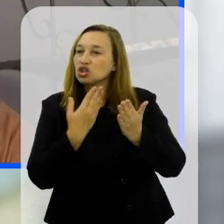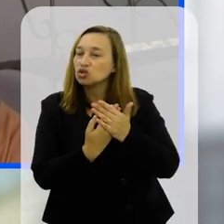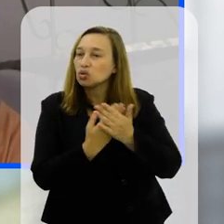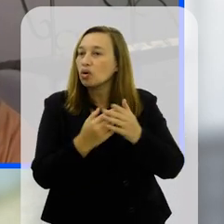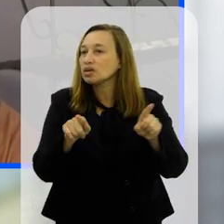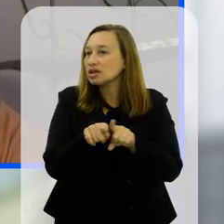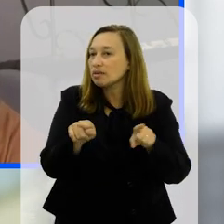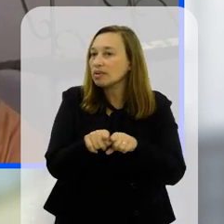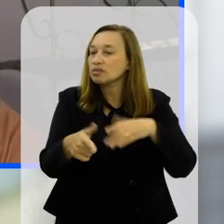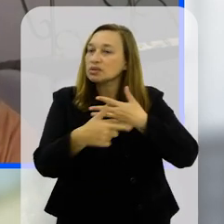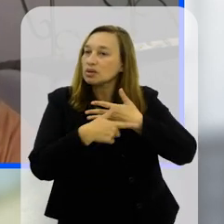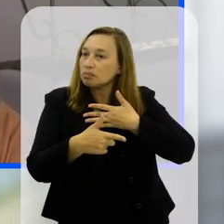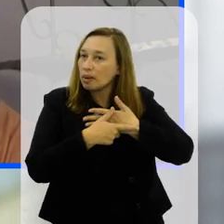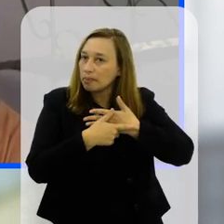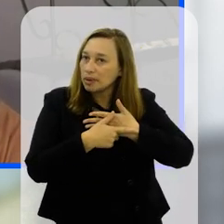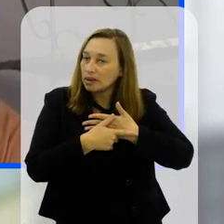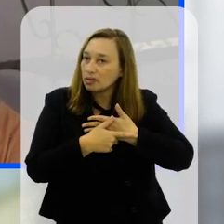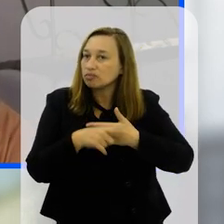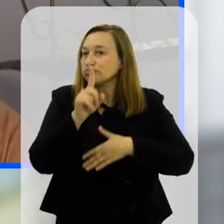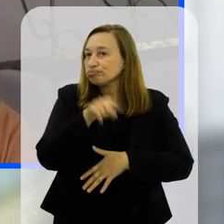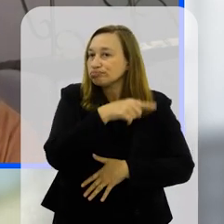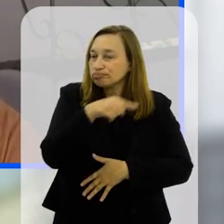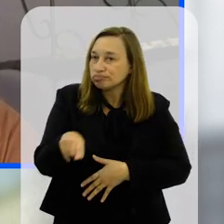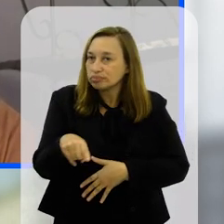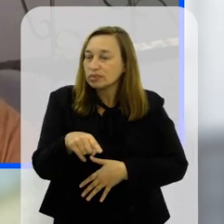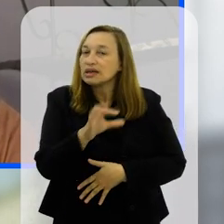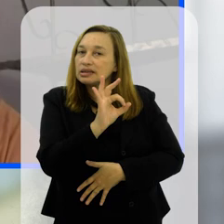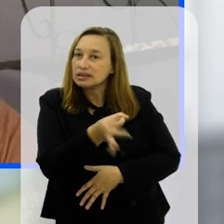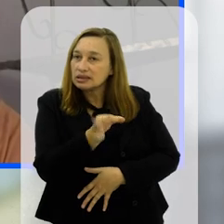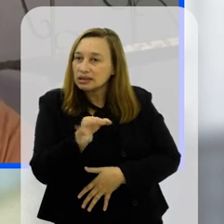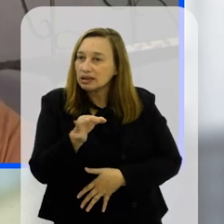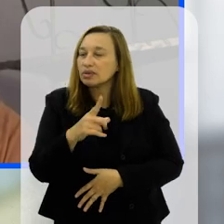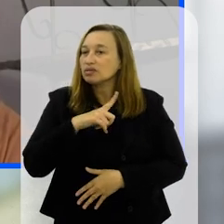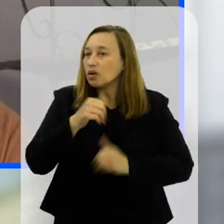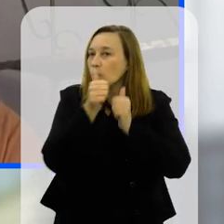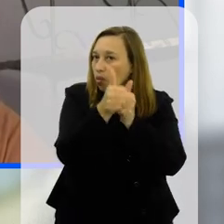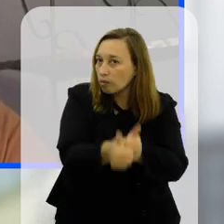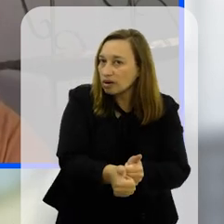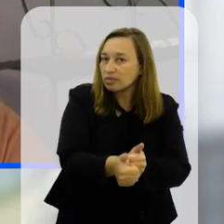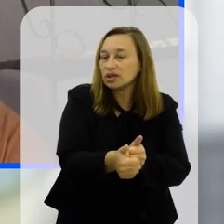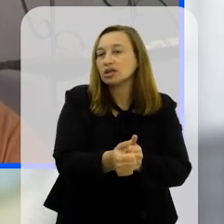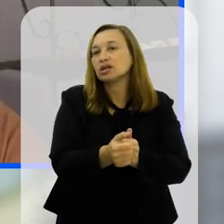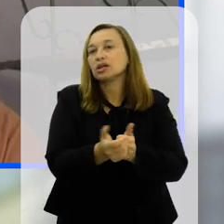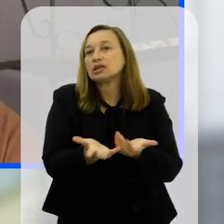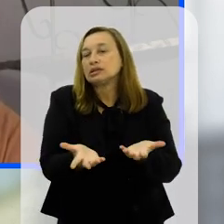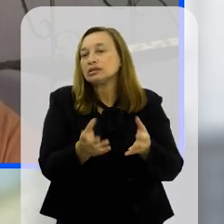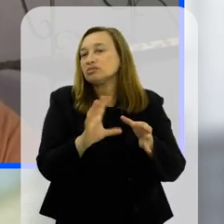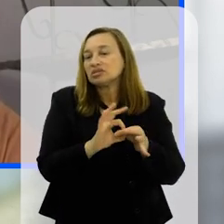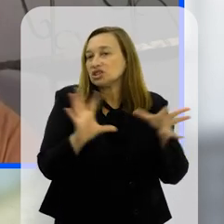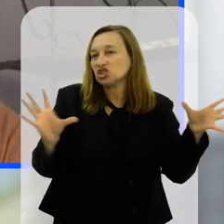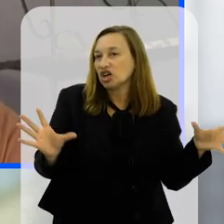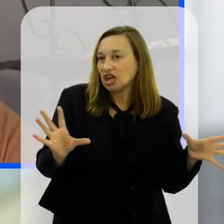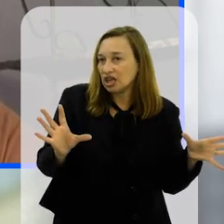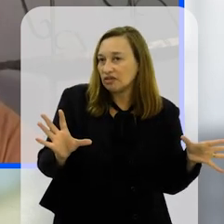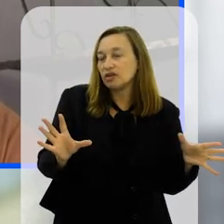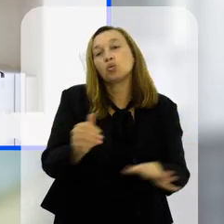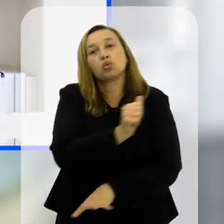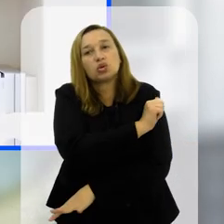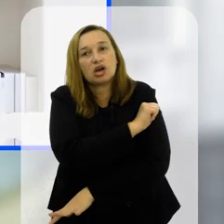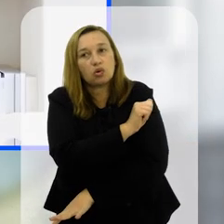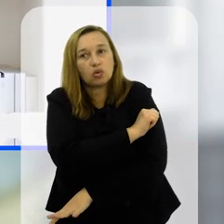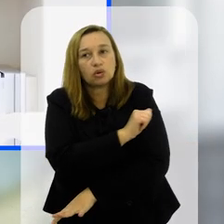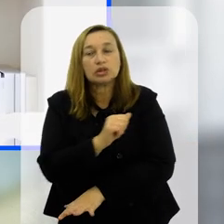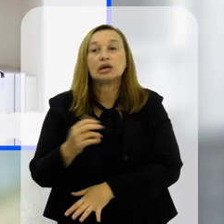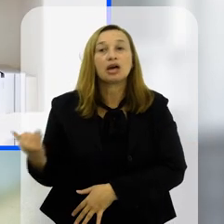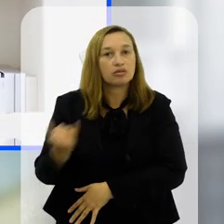escola também faz o seu papel com esse com essa proibição pra justamente também ter um acompanhamento não deixar aí a livre demanda dos